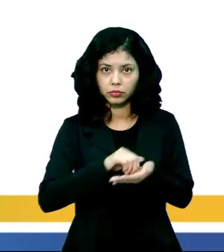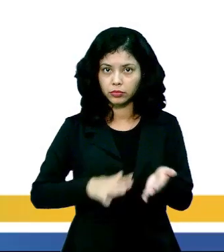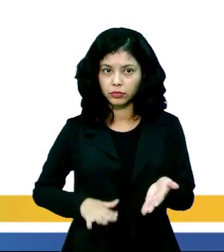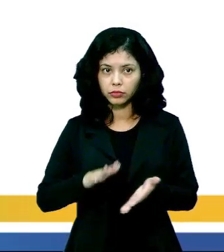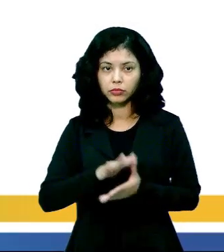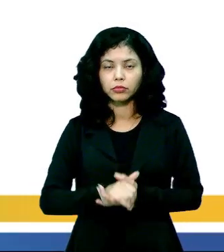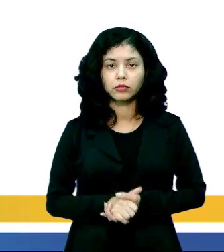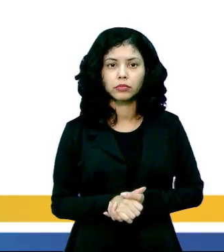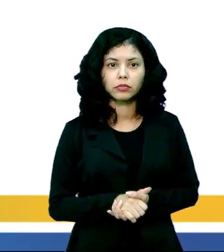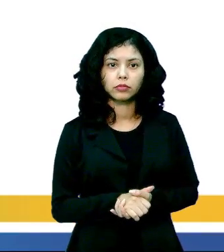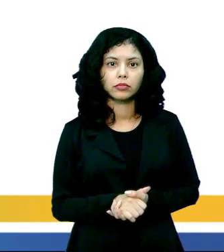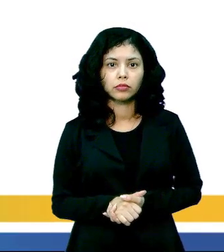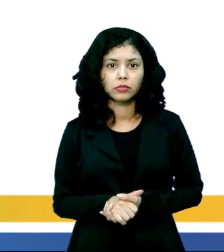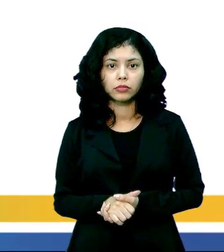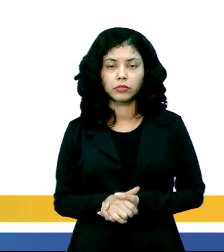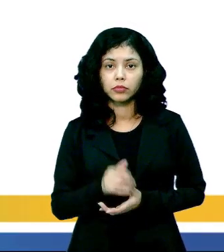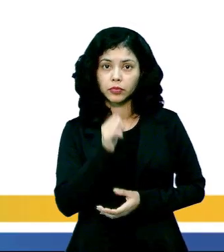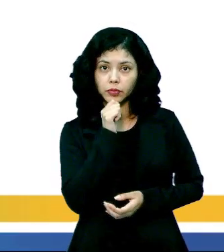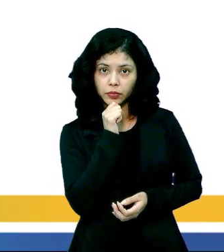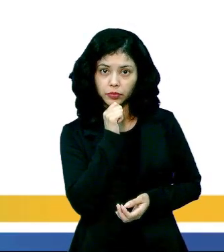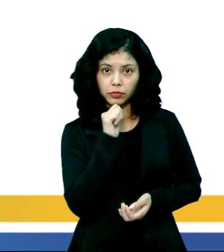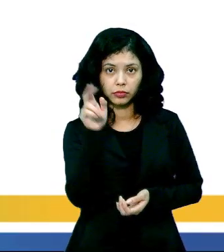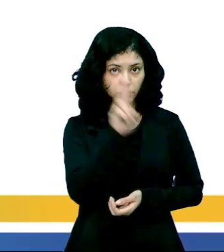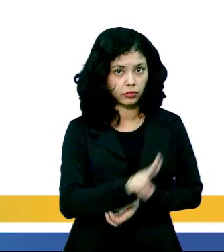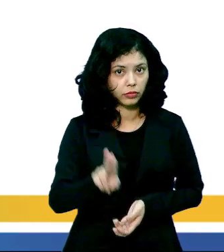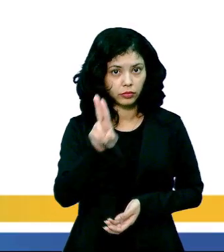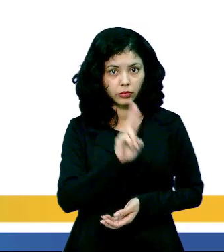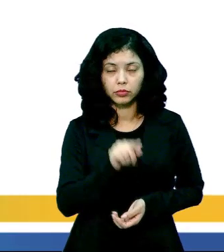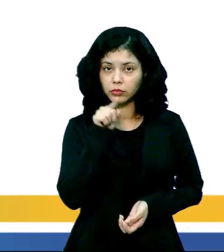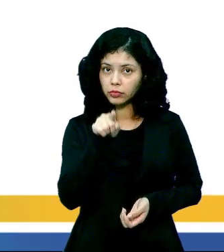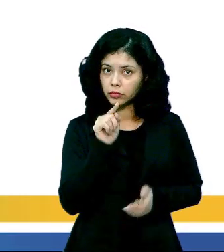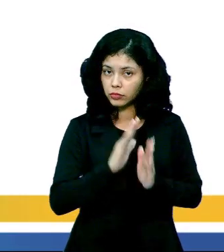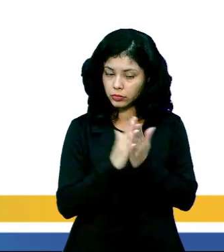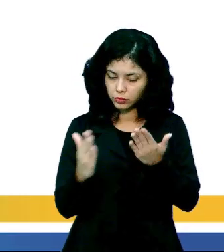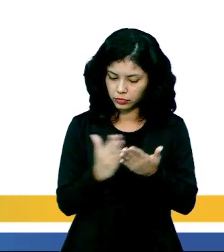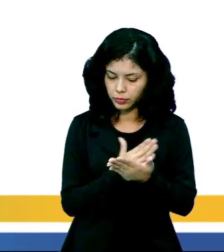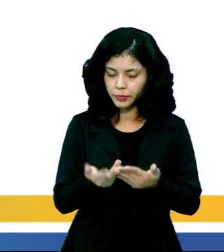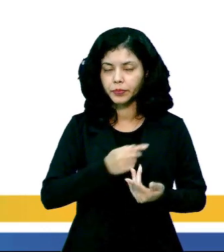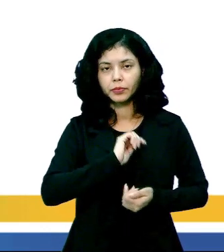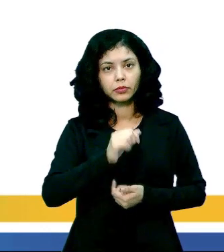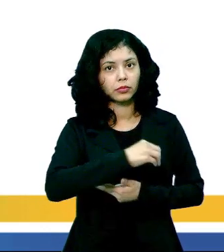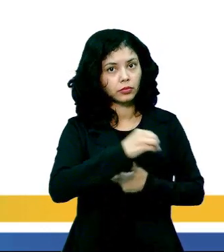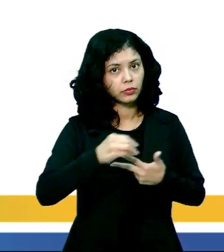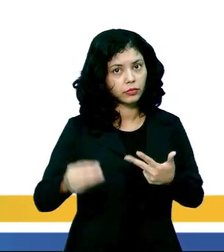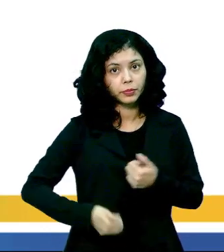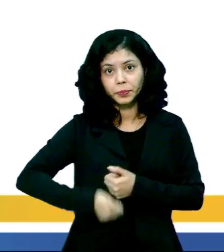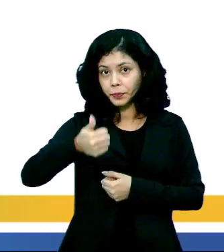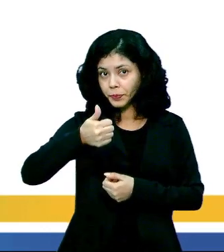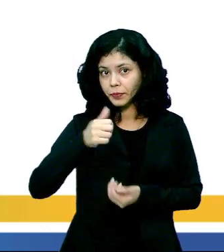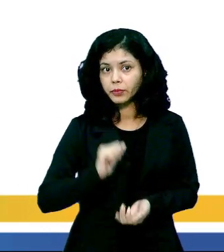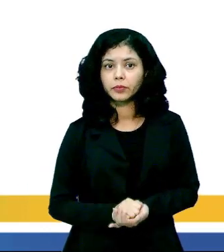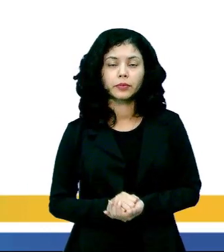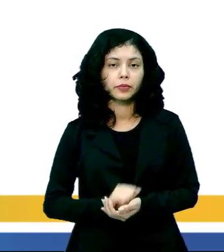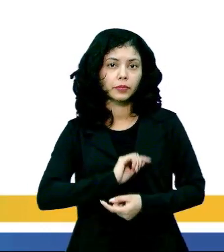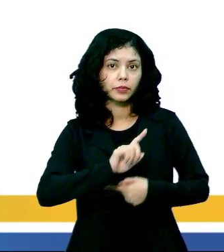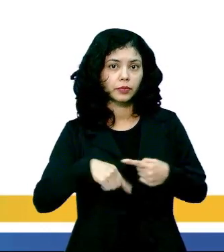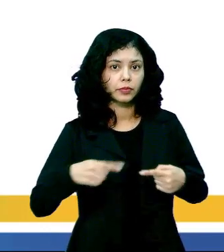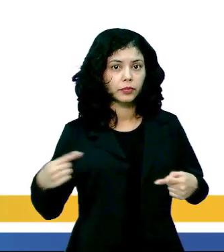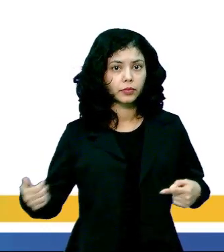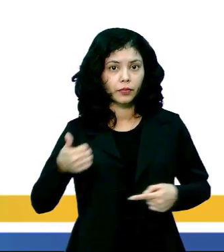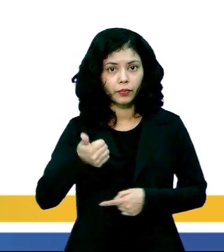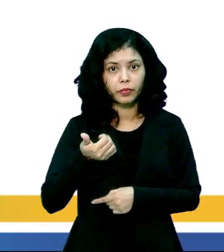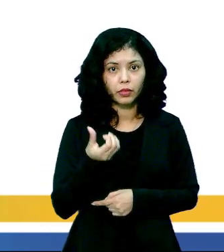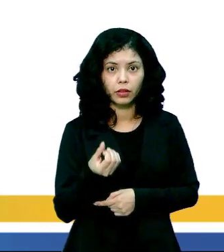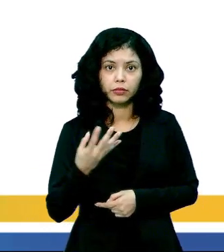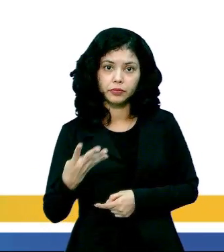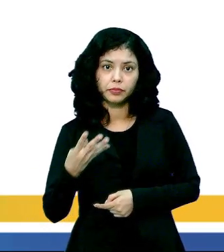exercitando. Então, façam uso, você que tem o livro Aprovenem, a questão é a